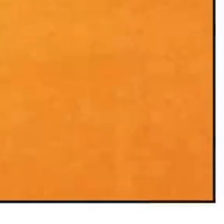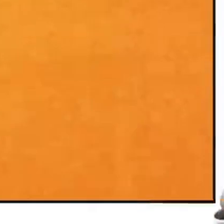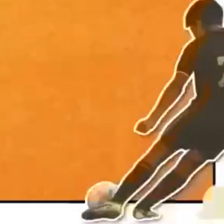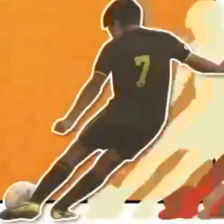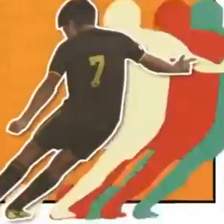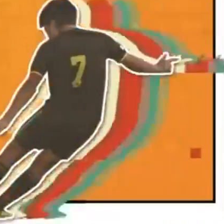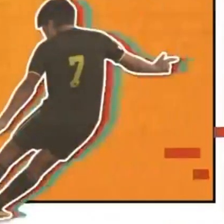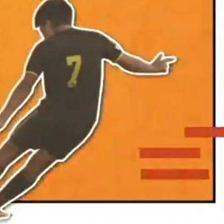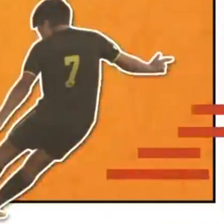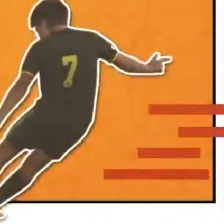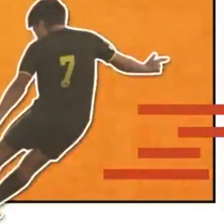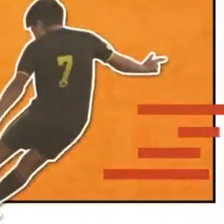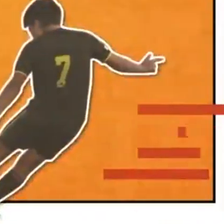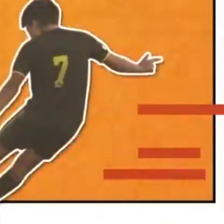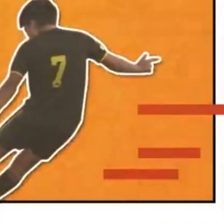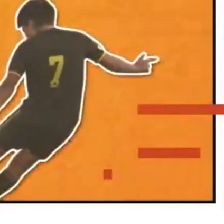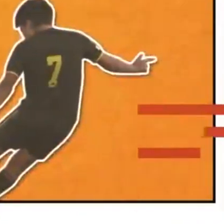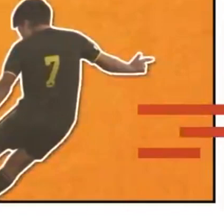eletrônico.